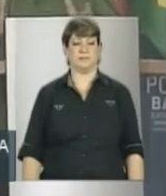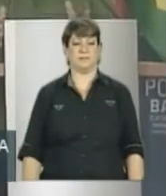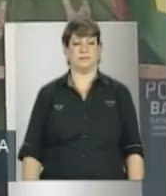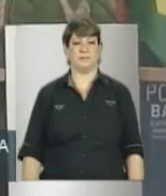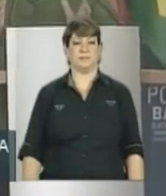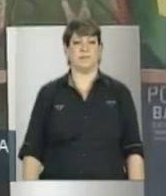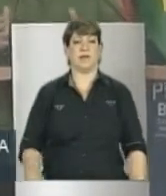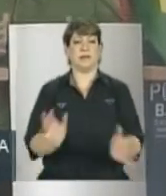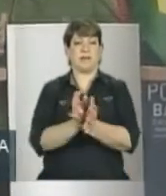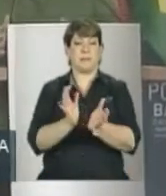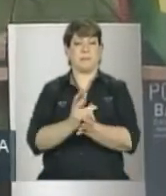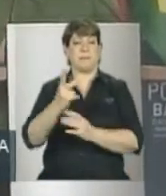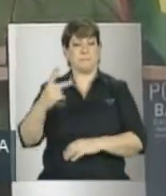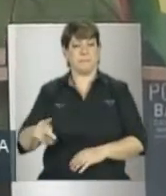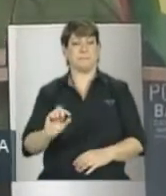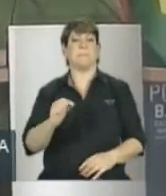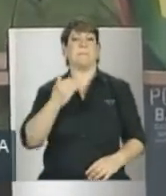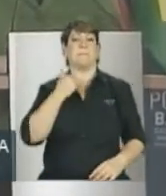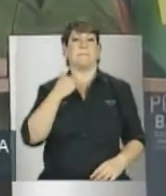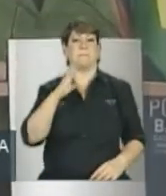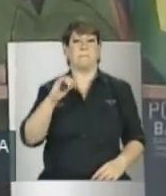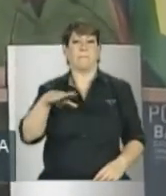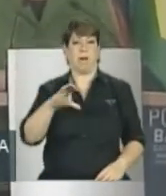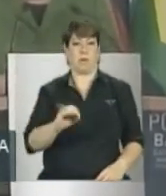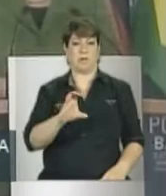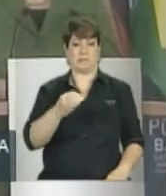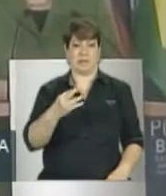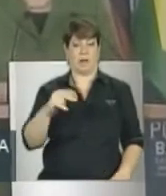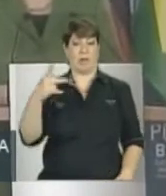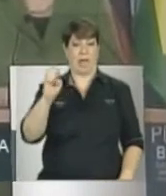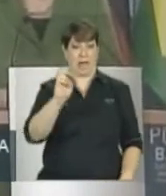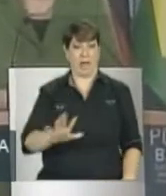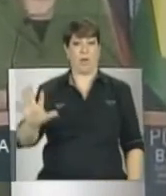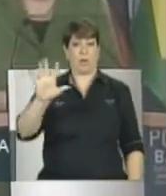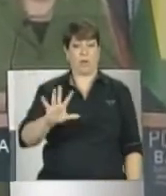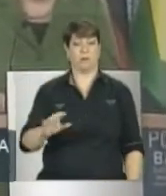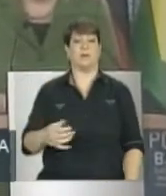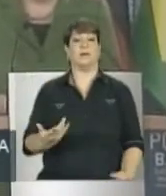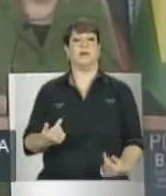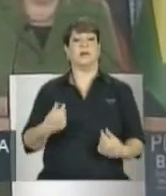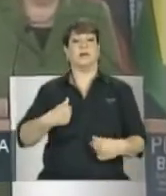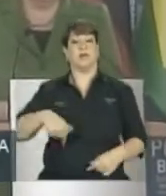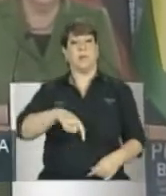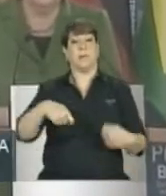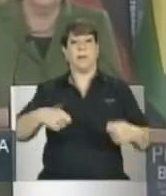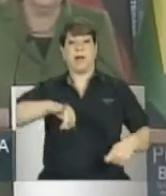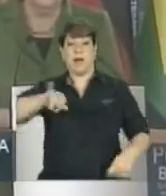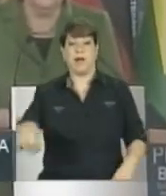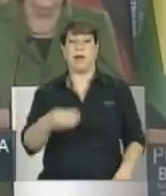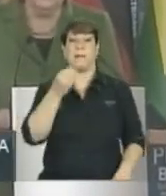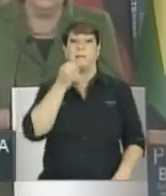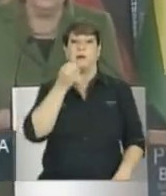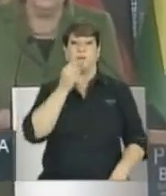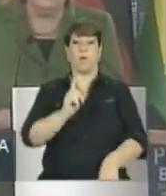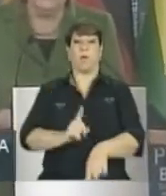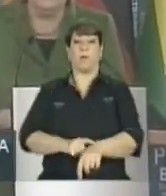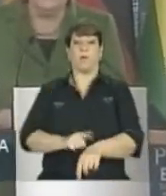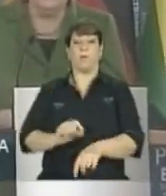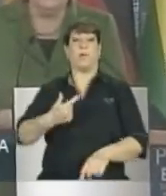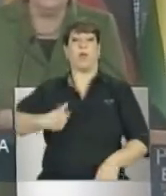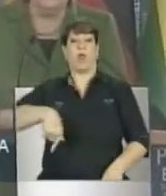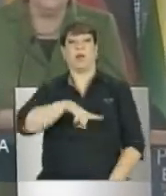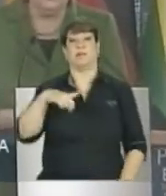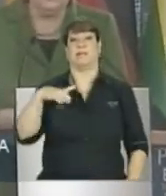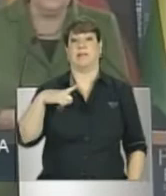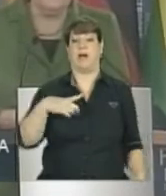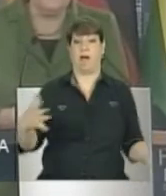da parte do Banco Central Europeu. Eu expliquei que temos que aproveitar o tempo que temos